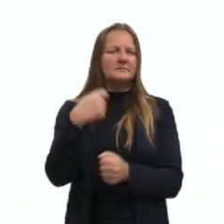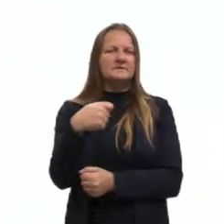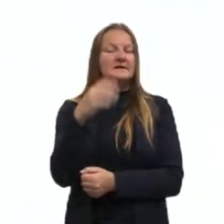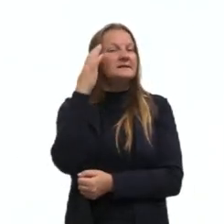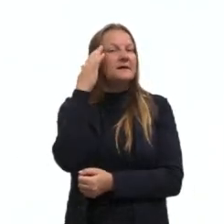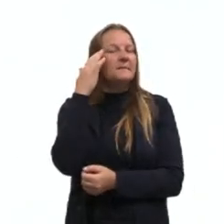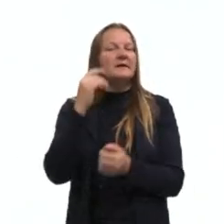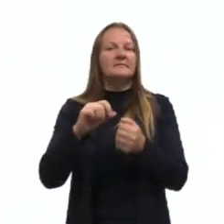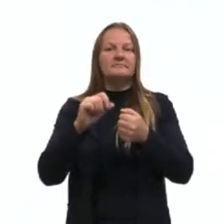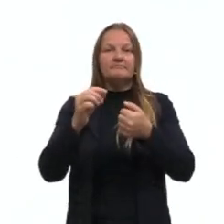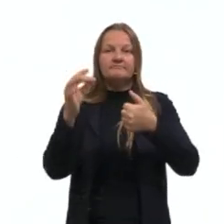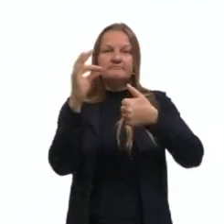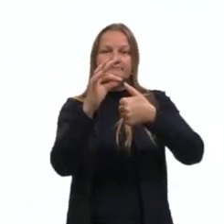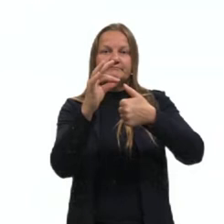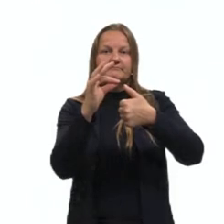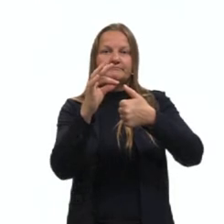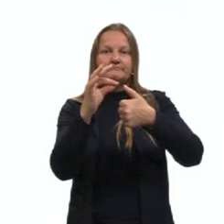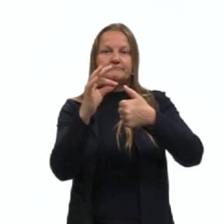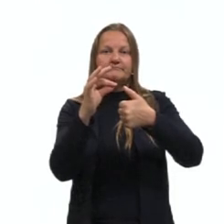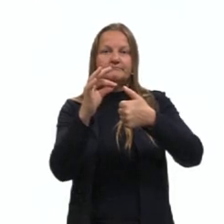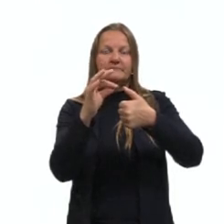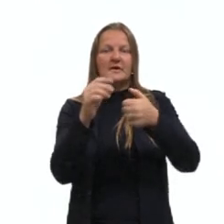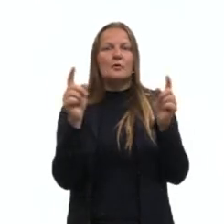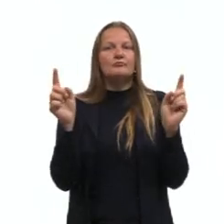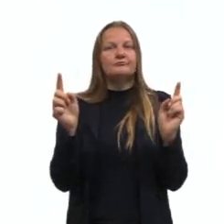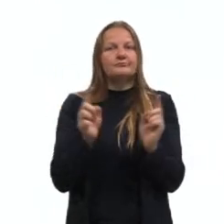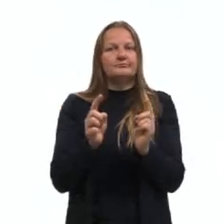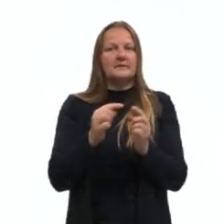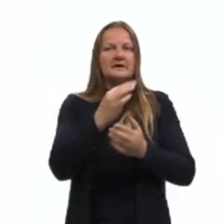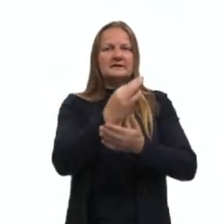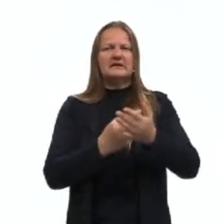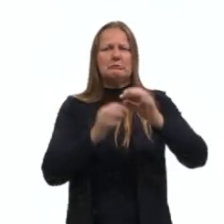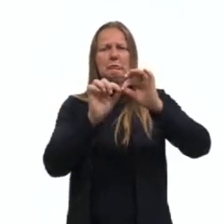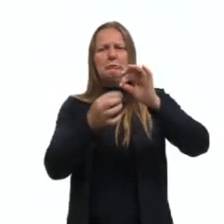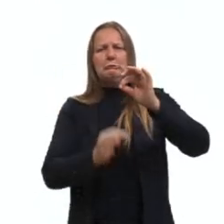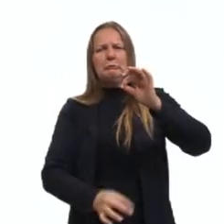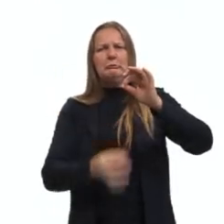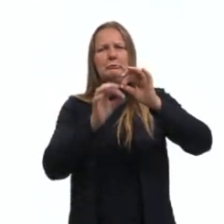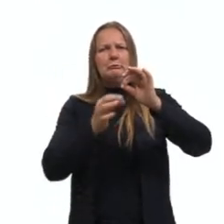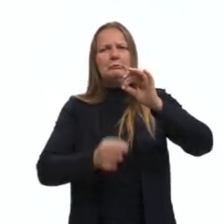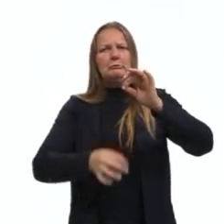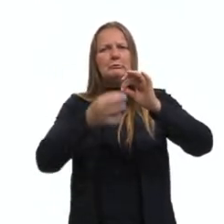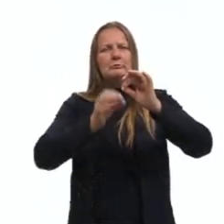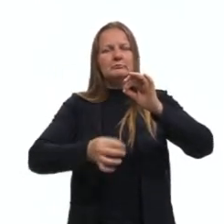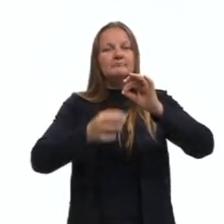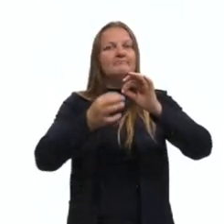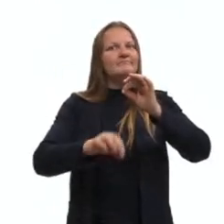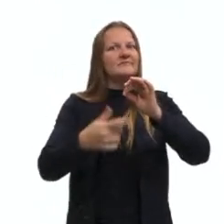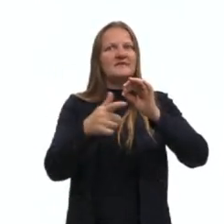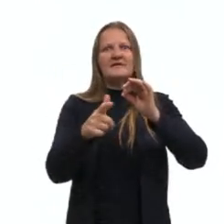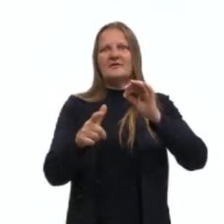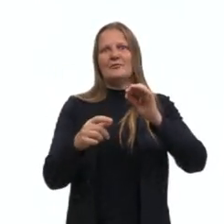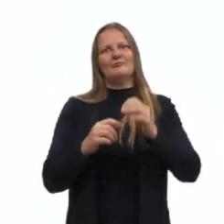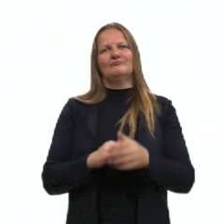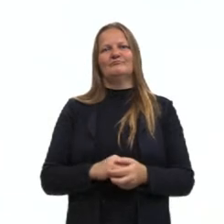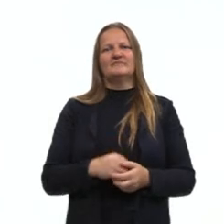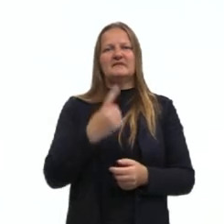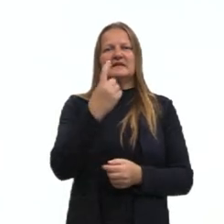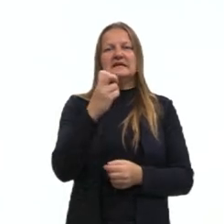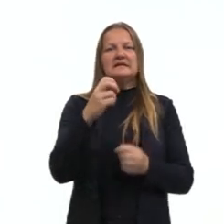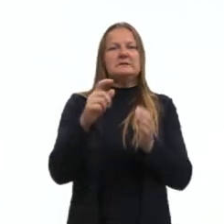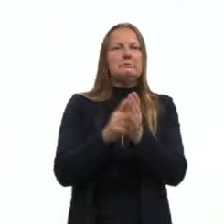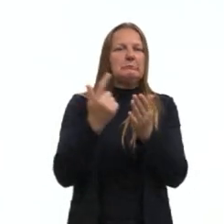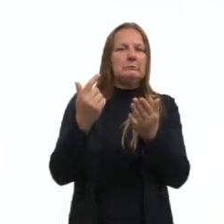antes, ela é uma narrativa curta. Vocês não vão ver crônicas aí, sei lá, com 15